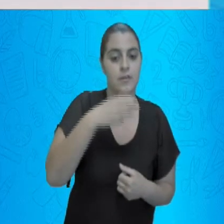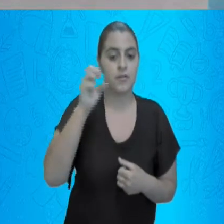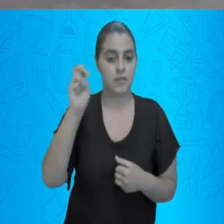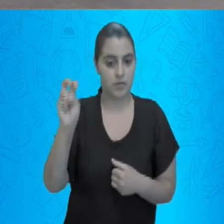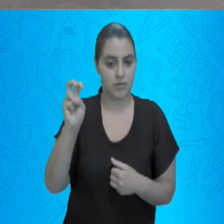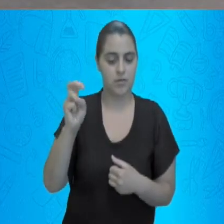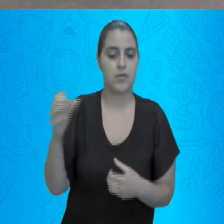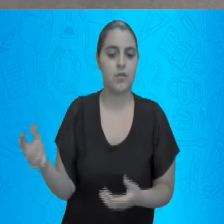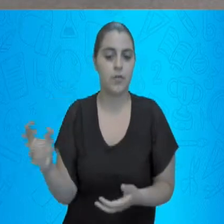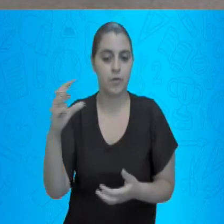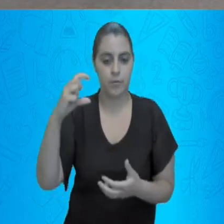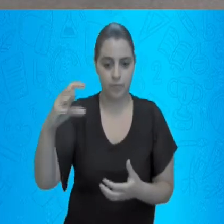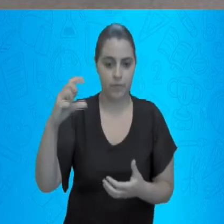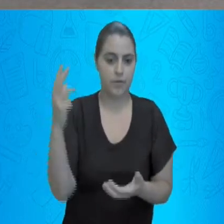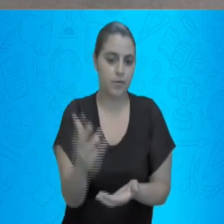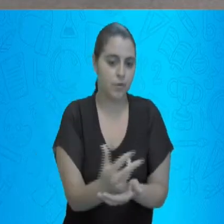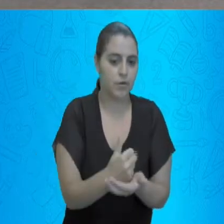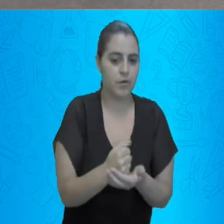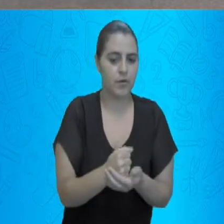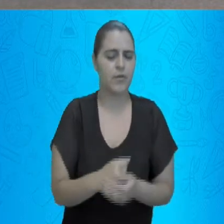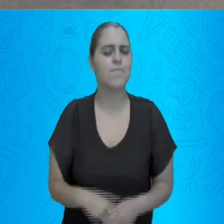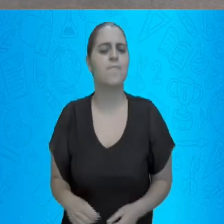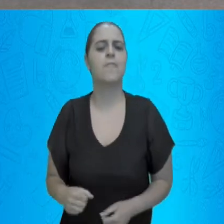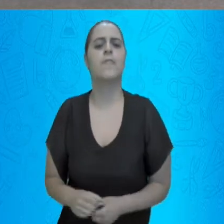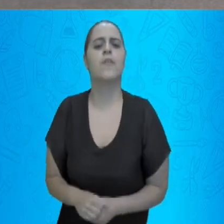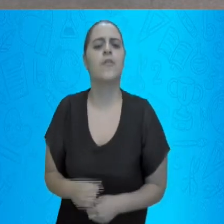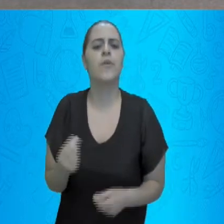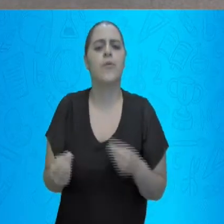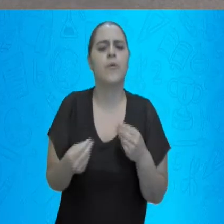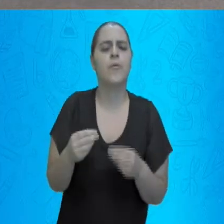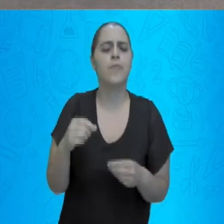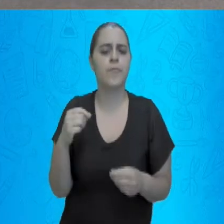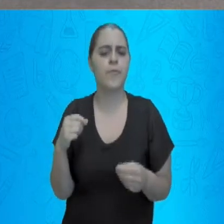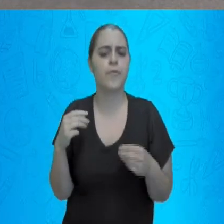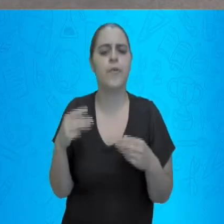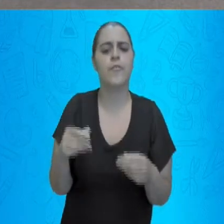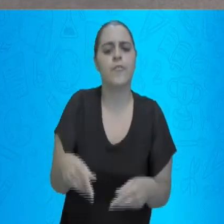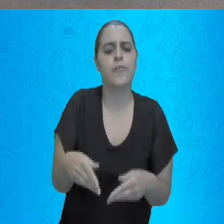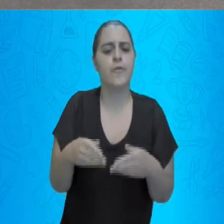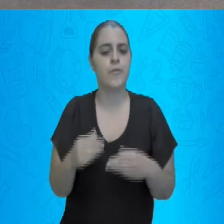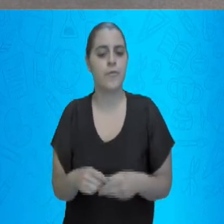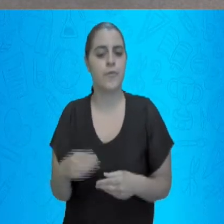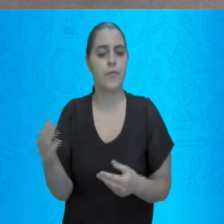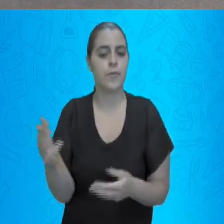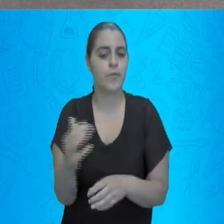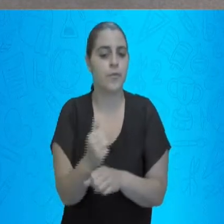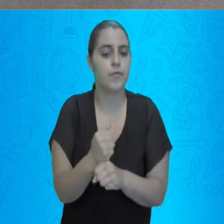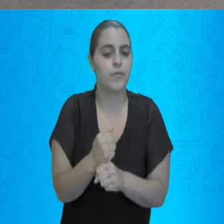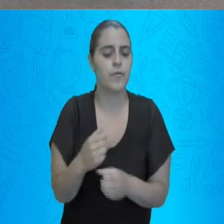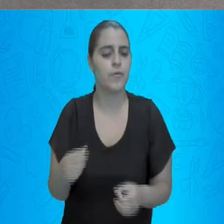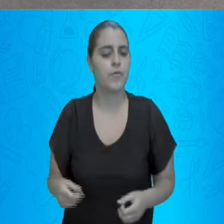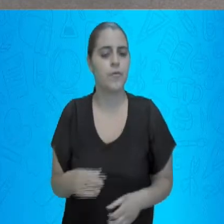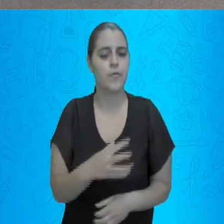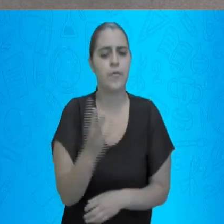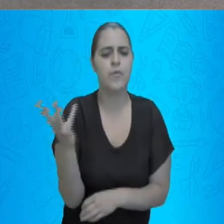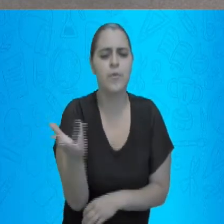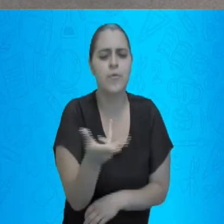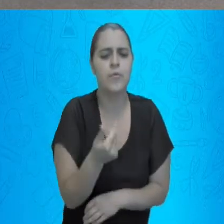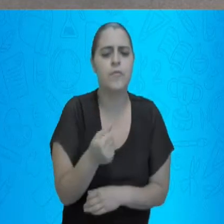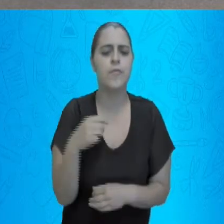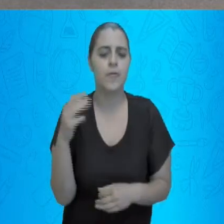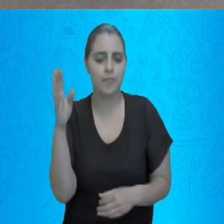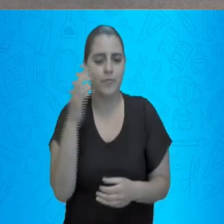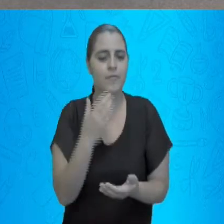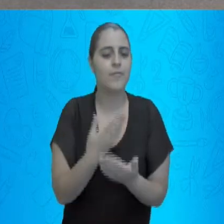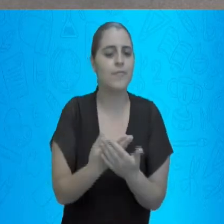35 figurinhas. E é justamente como foi que chegou nessa conta que nós vamos estudar hoje.